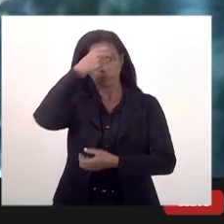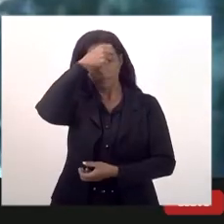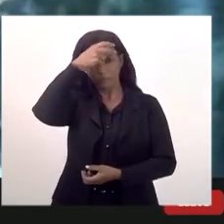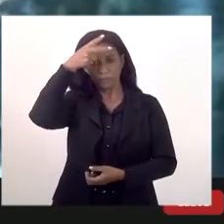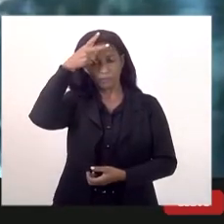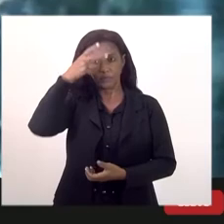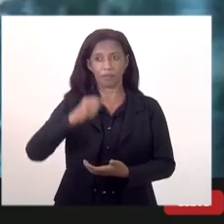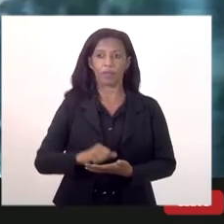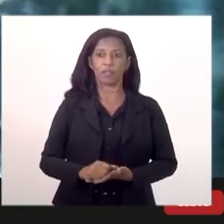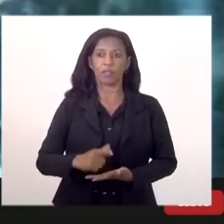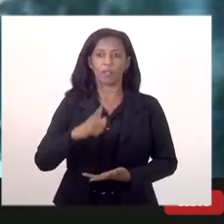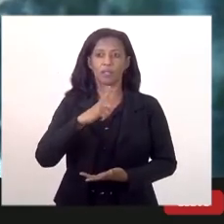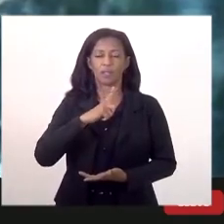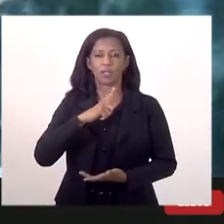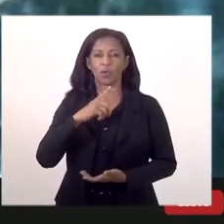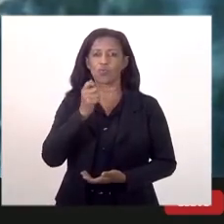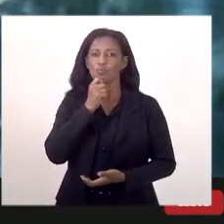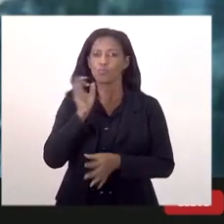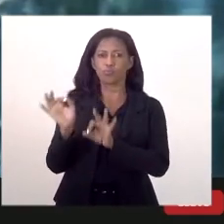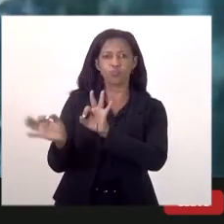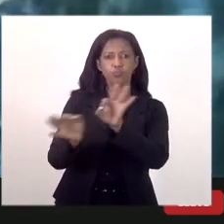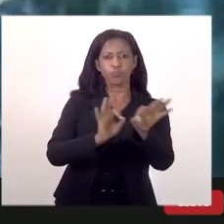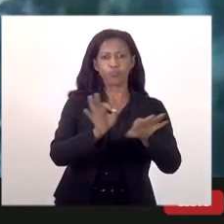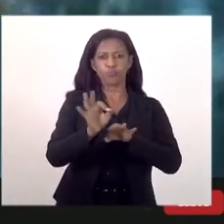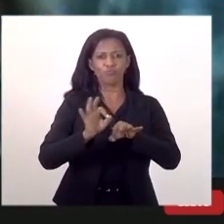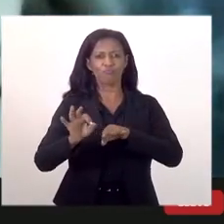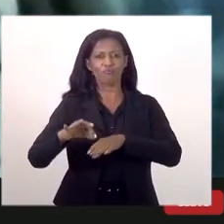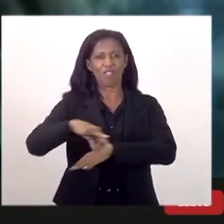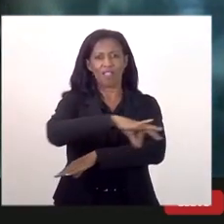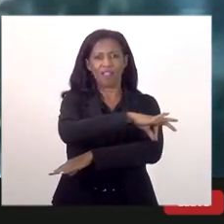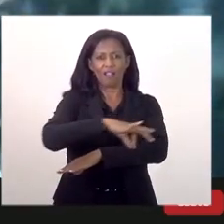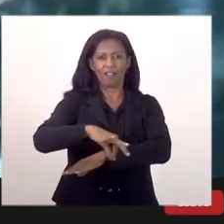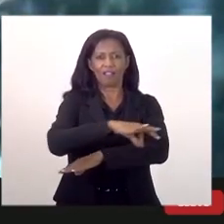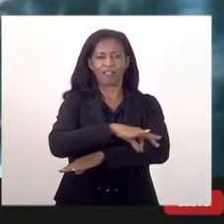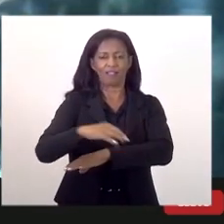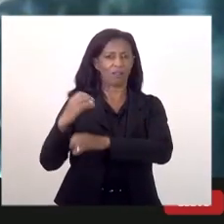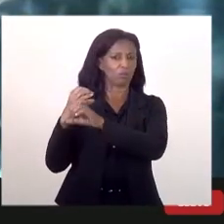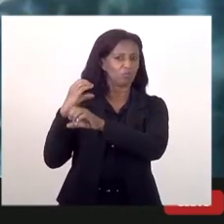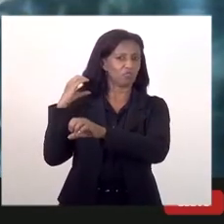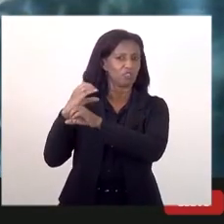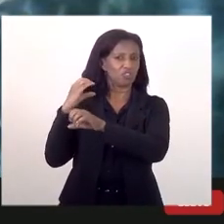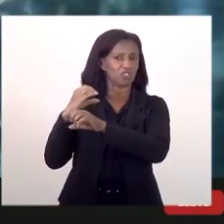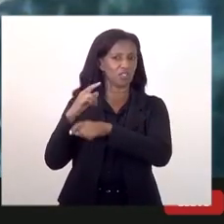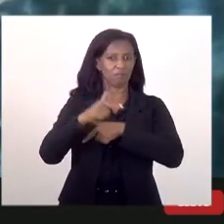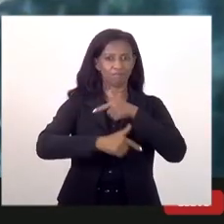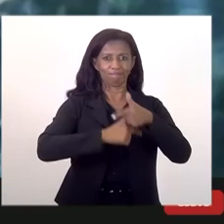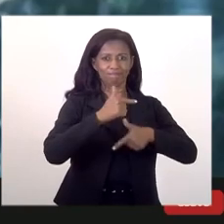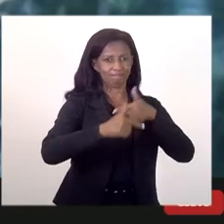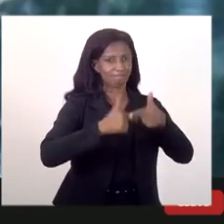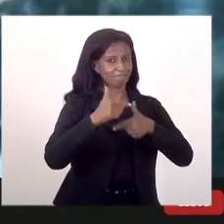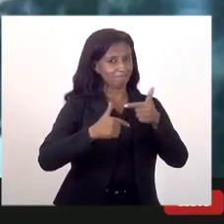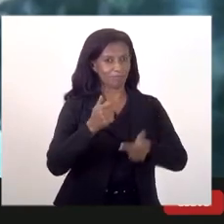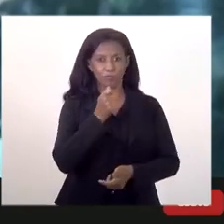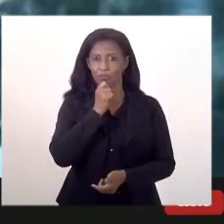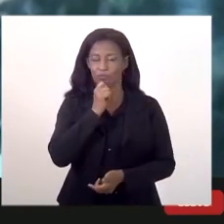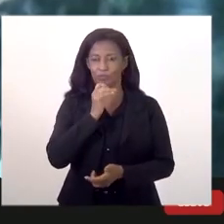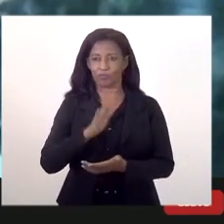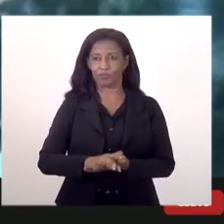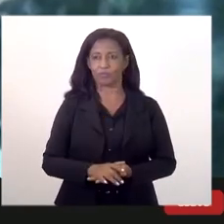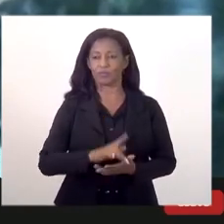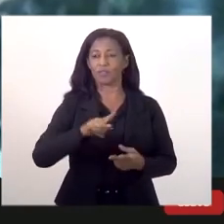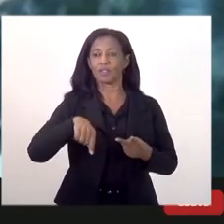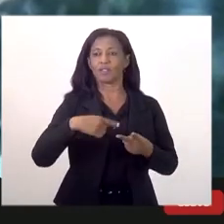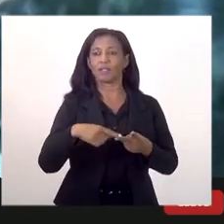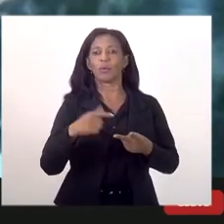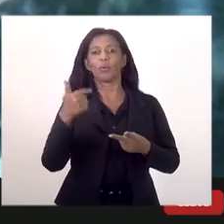diretor e não tem nenhum engenheiro nem arquiteto no seu quadro de funcionários então já por aí começa depois é uma